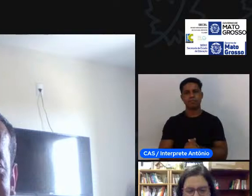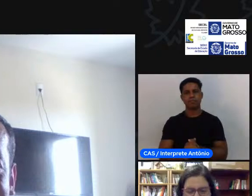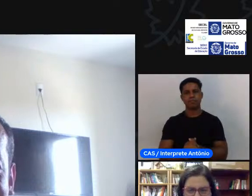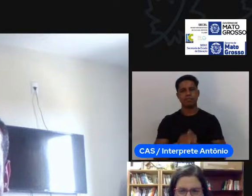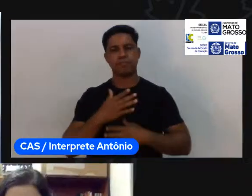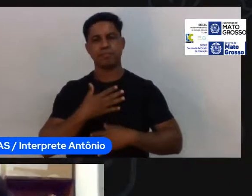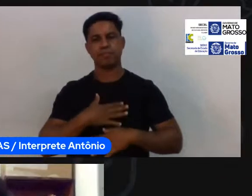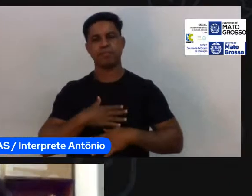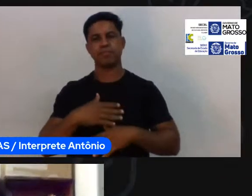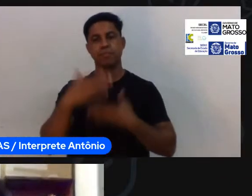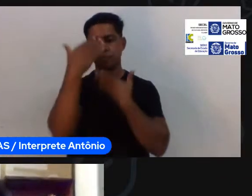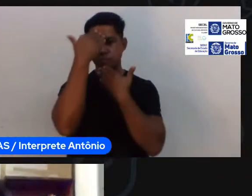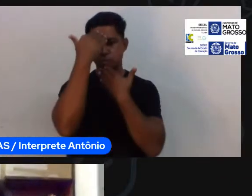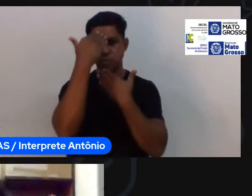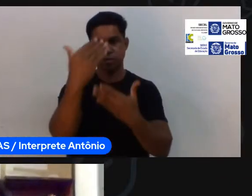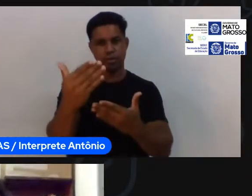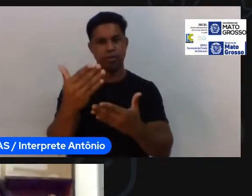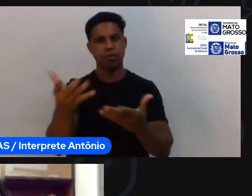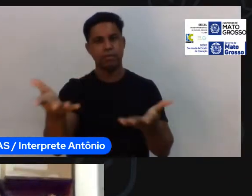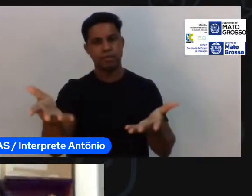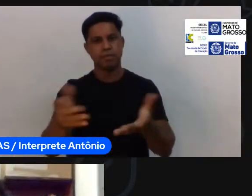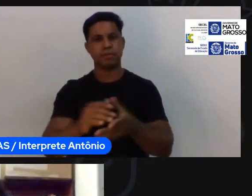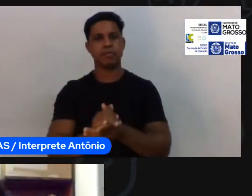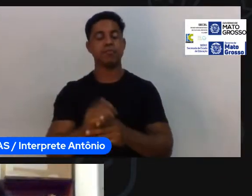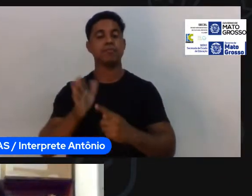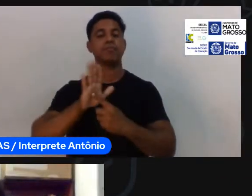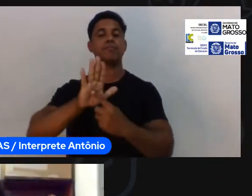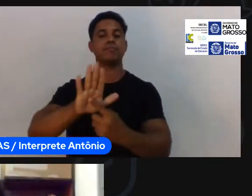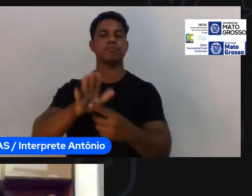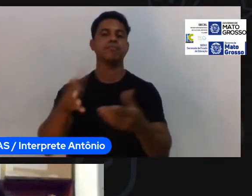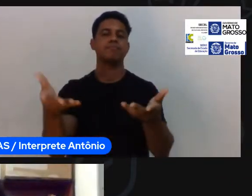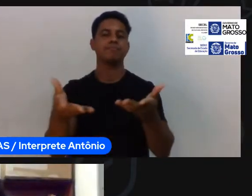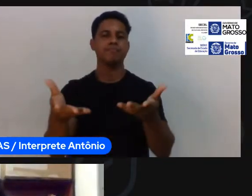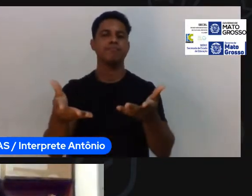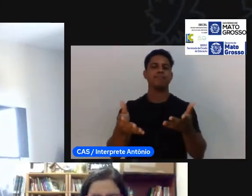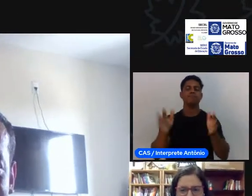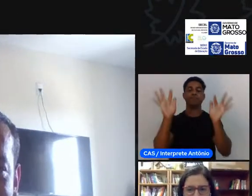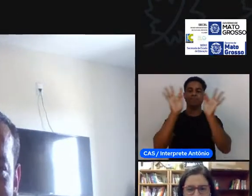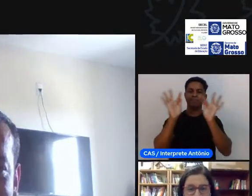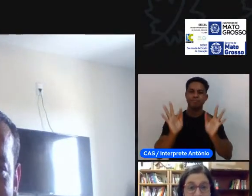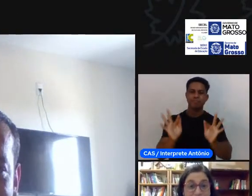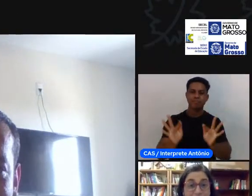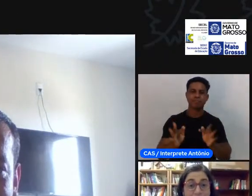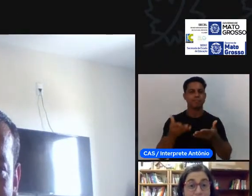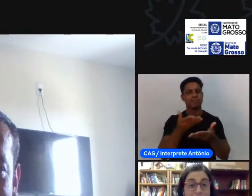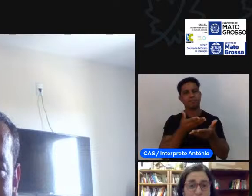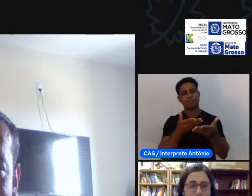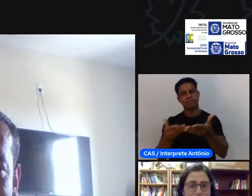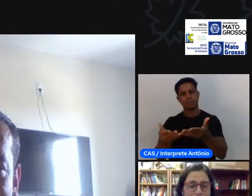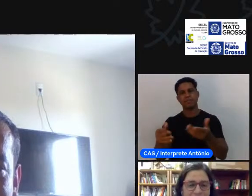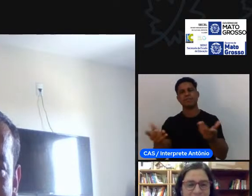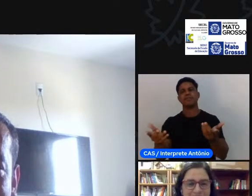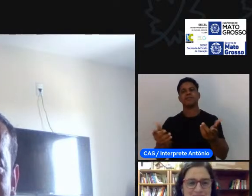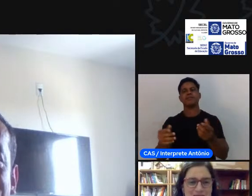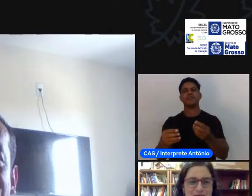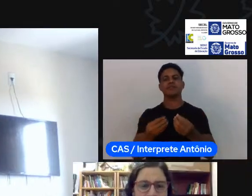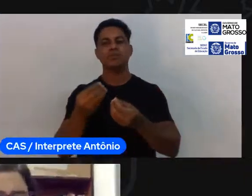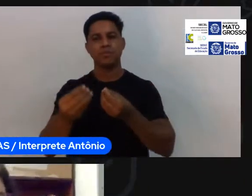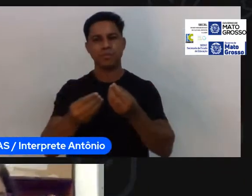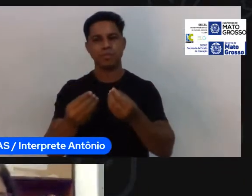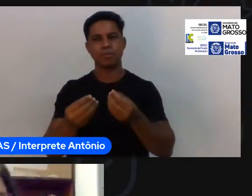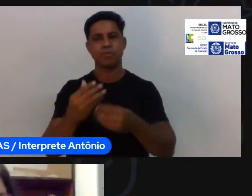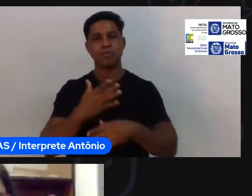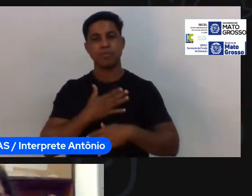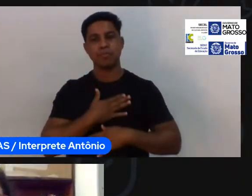Gildo, pela apresentação. Fico feliz de você ter destacado a atividade também como formadora, né, isso